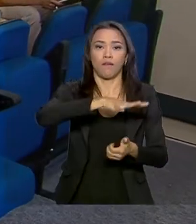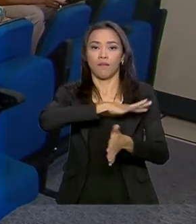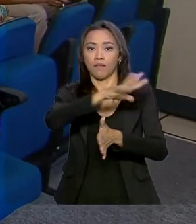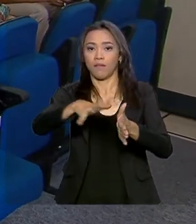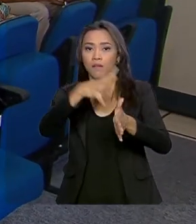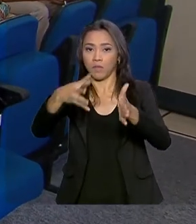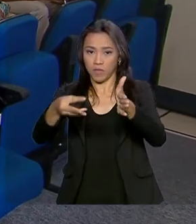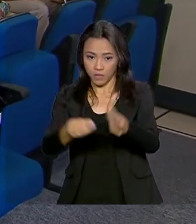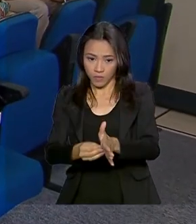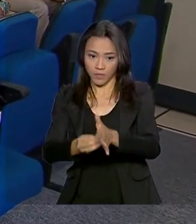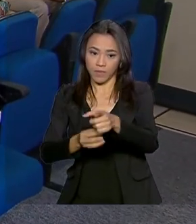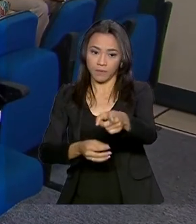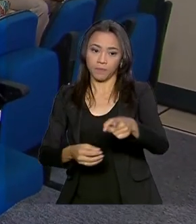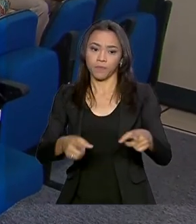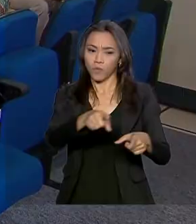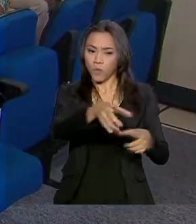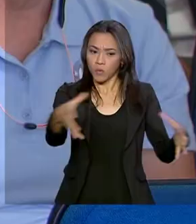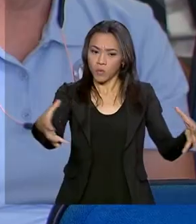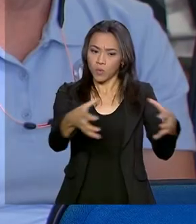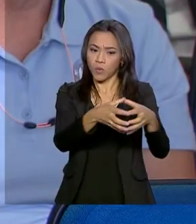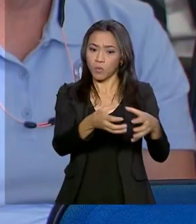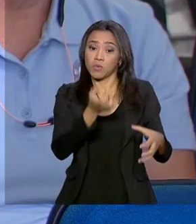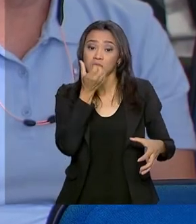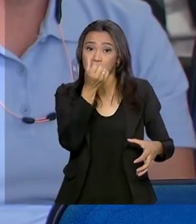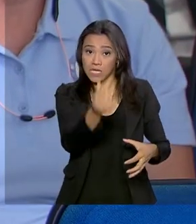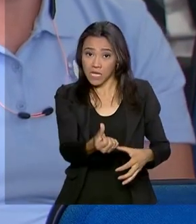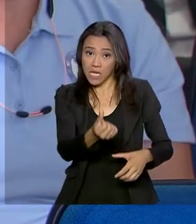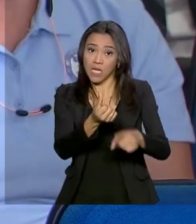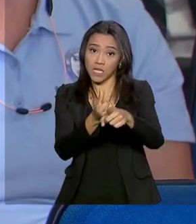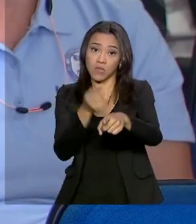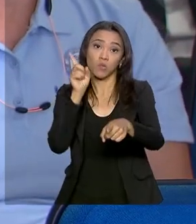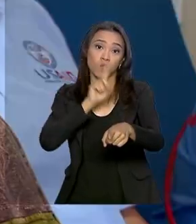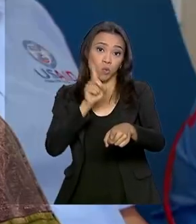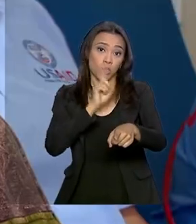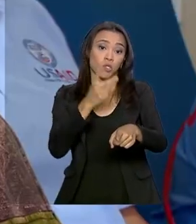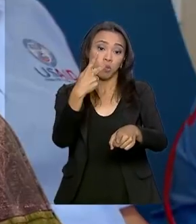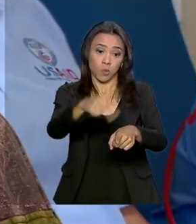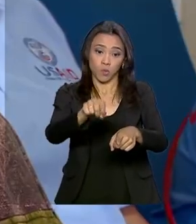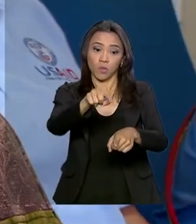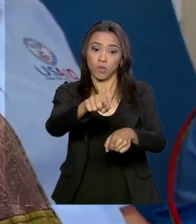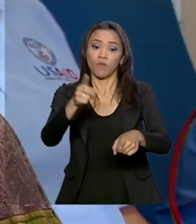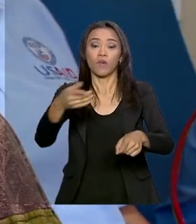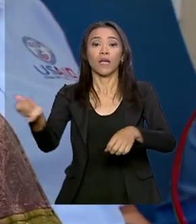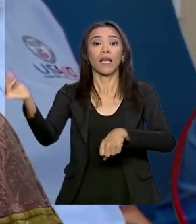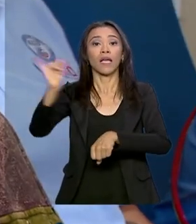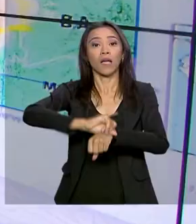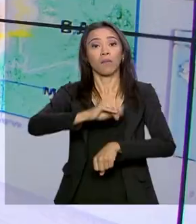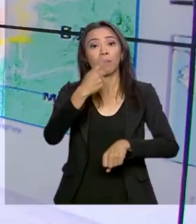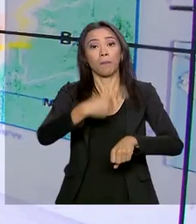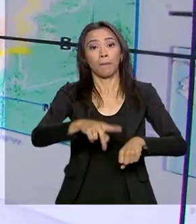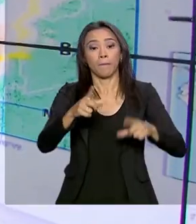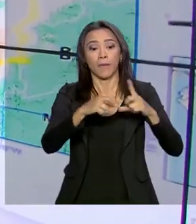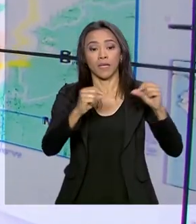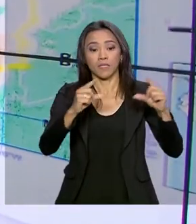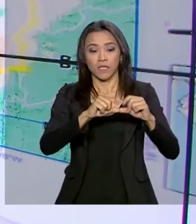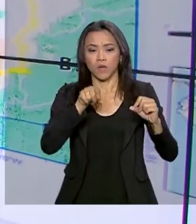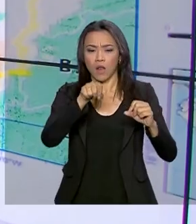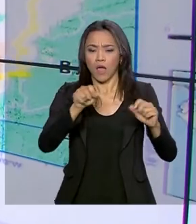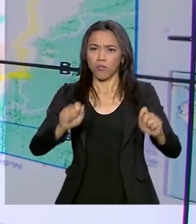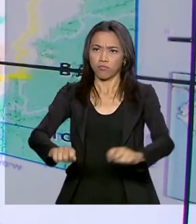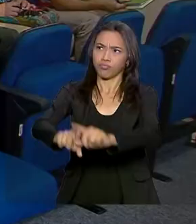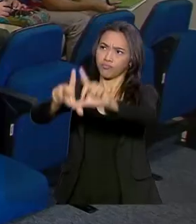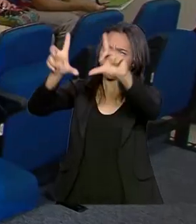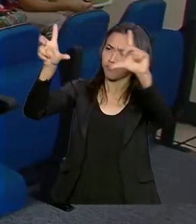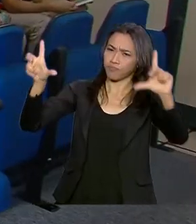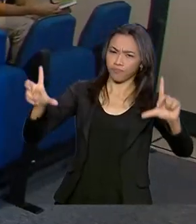A primeira parada dos seis peritos da Guarda Florestal dos Estados Unidos foi a capital federal. No Centro de Operações